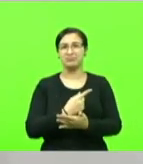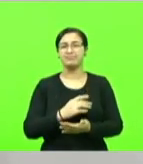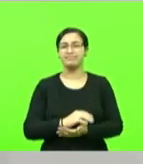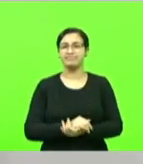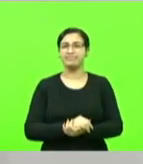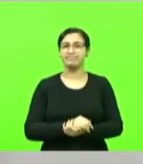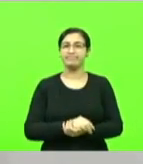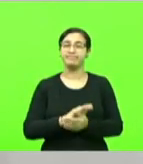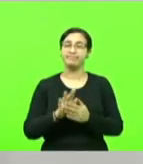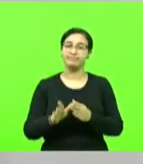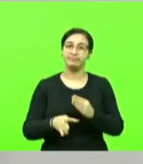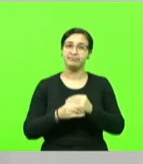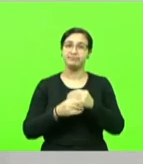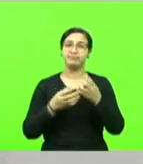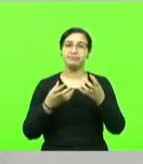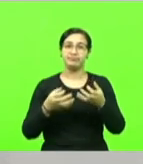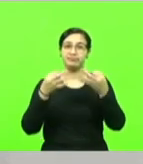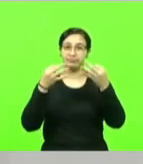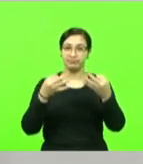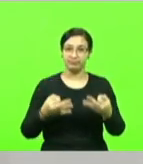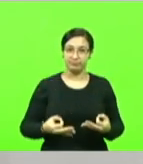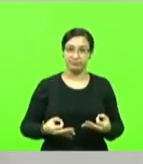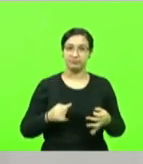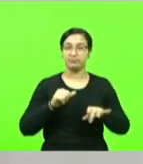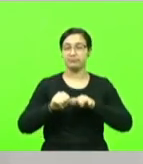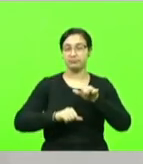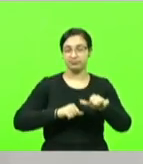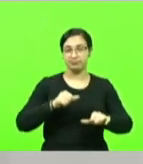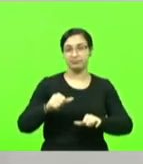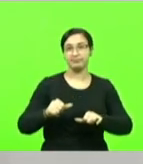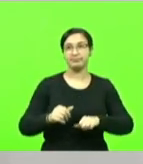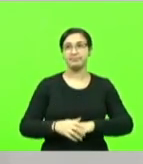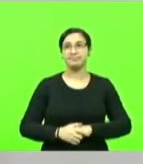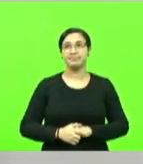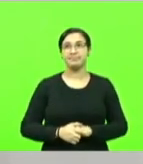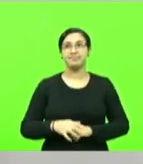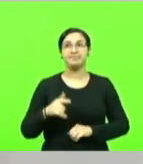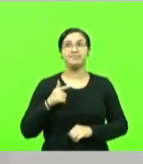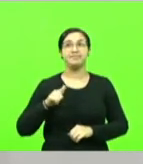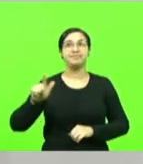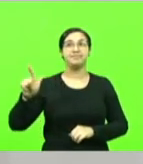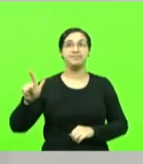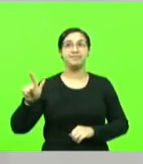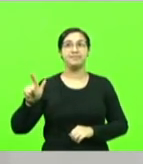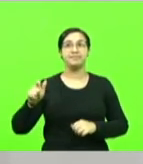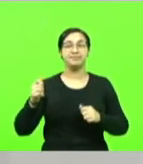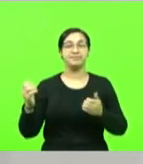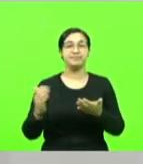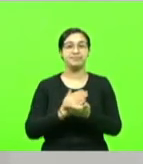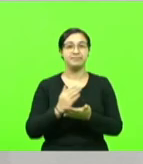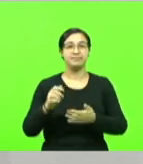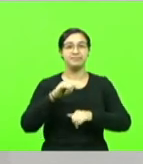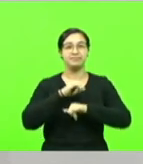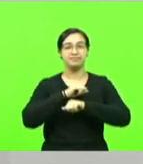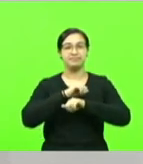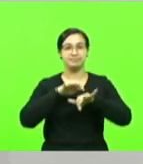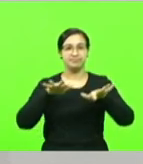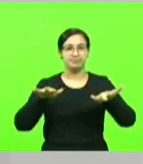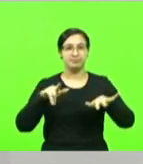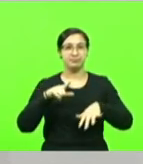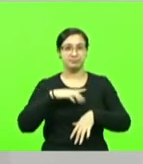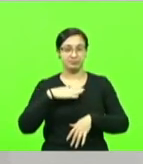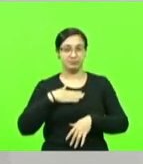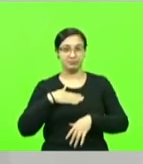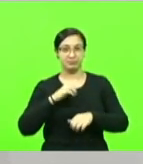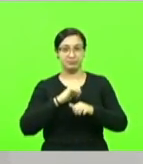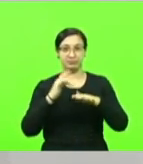tenta regularizar essa situação. Outro argumento que tem rolado por aí, inclusive está nas minhas redes sociais, ah, é um